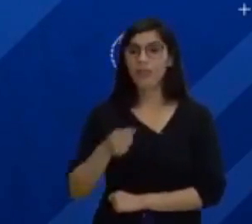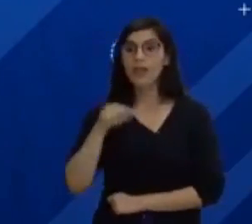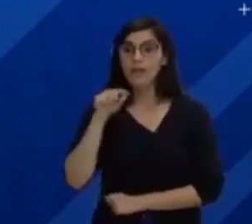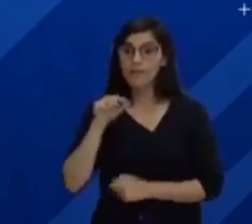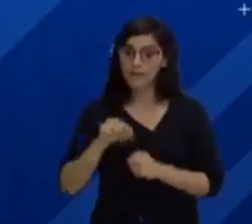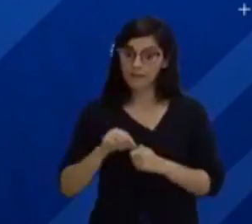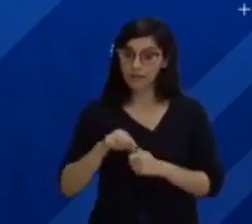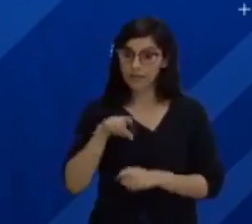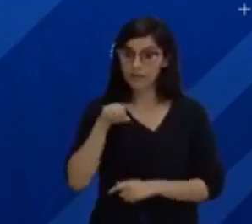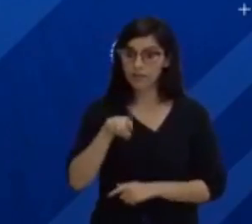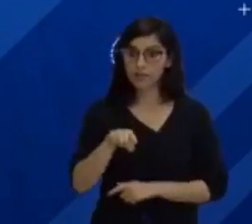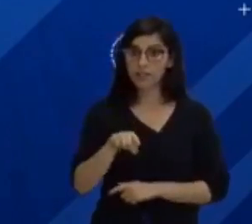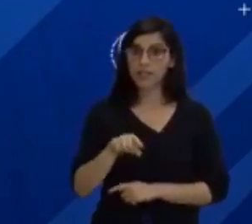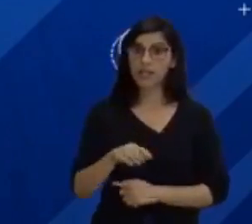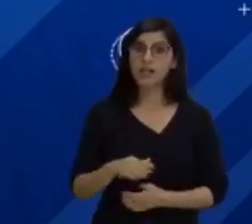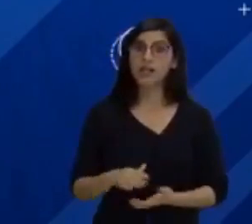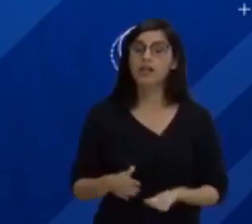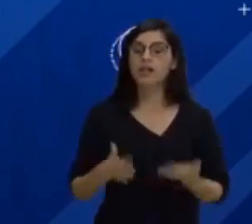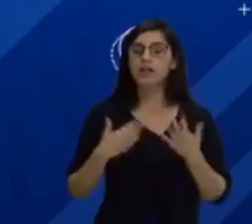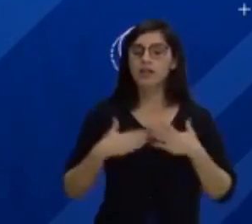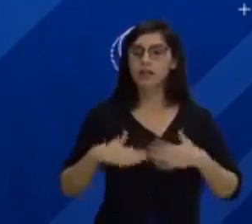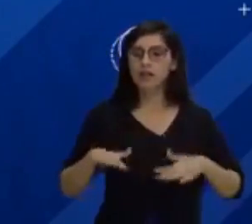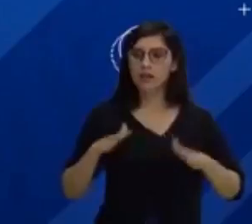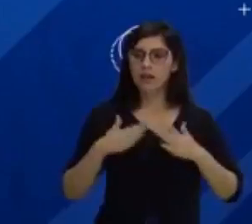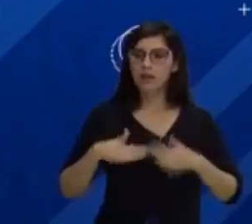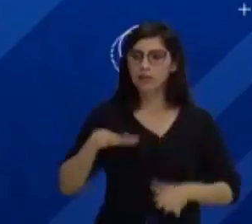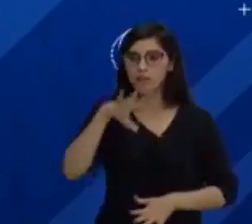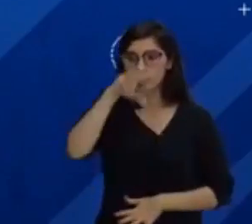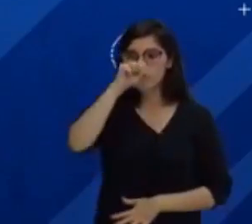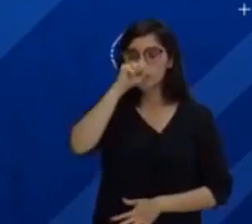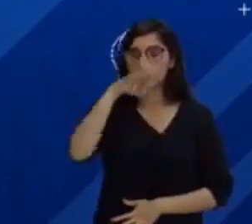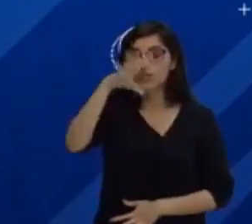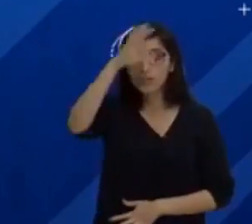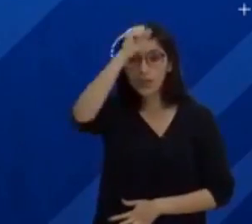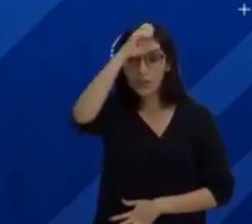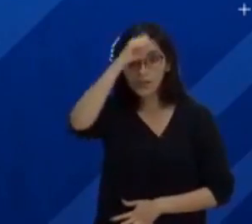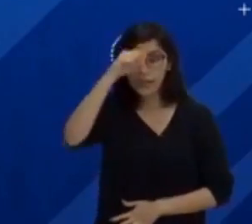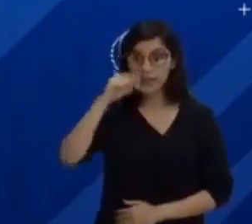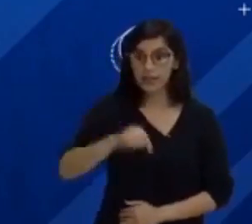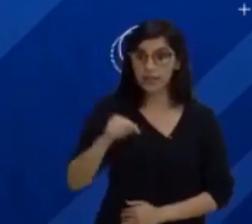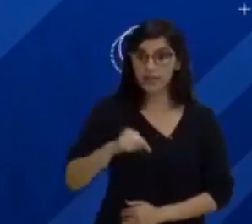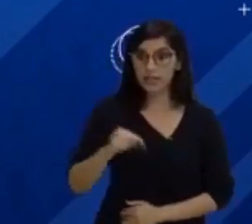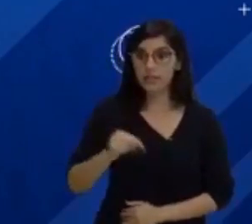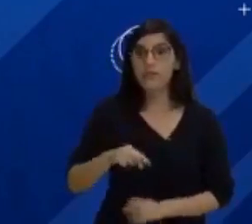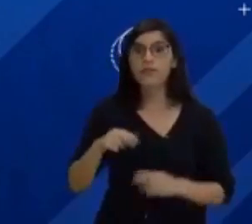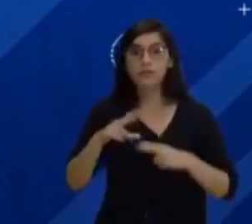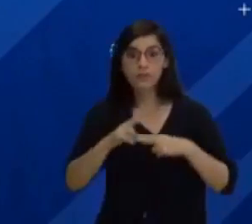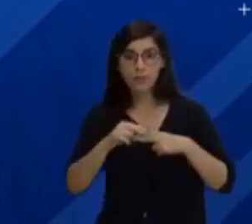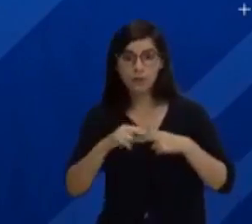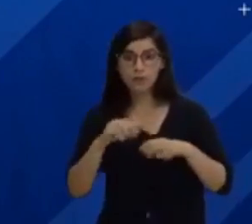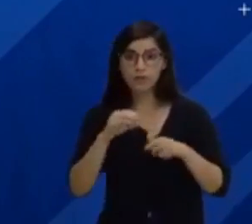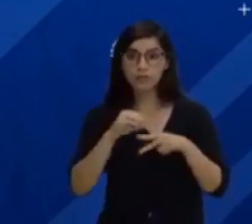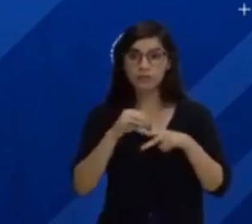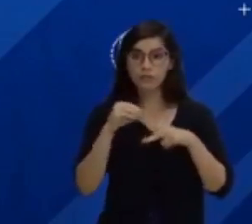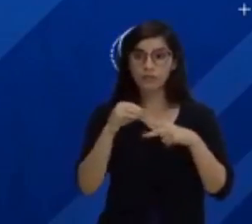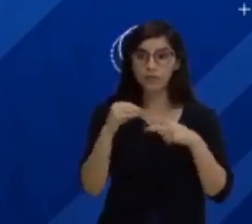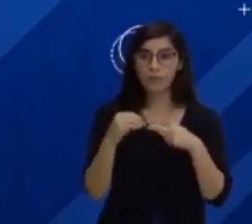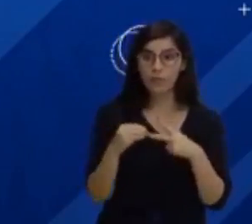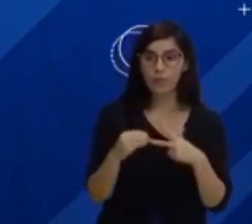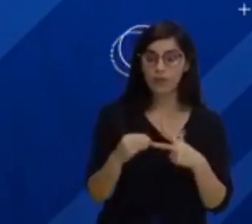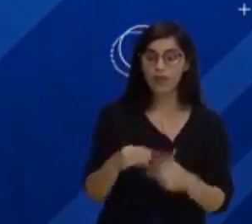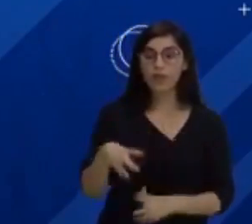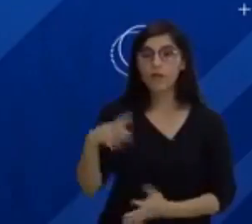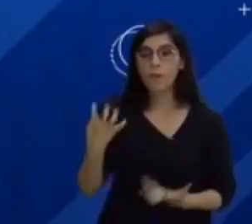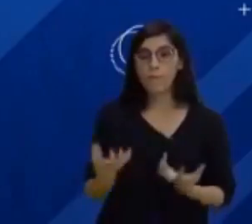parte, no momento certo, você, tudo que você está aprendendo aqui, pode ter certeza, você vai utilizar na prova do Enem. E eu quero lembrar mais uma